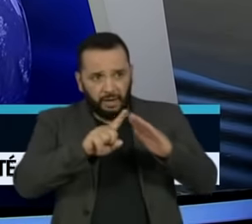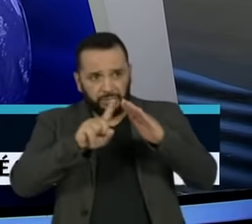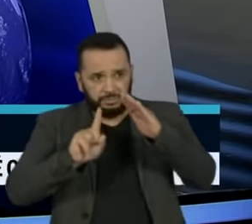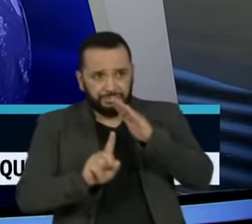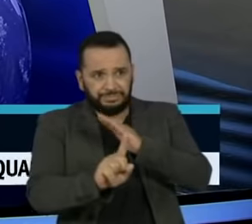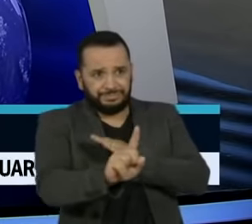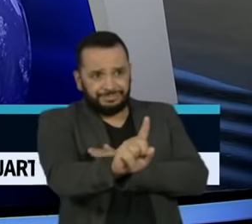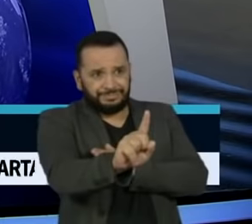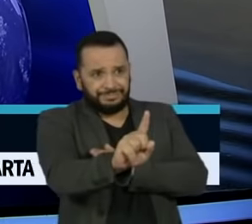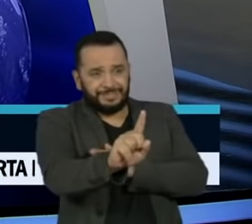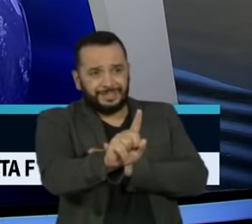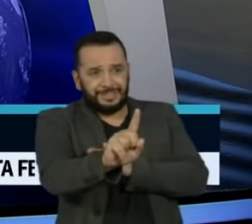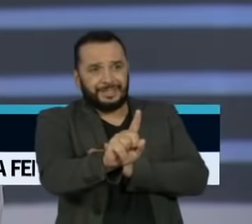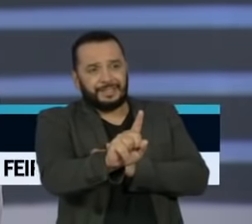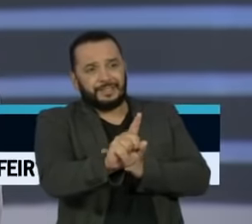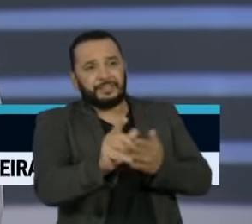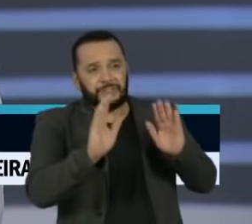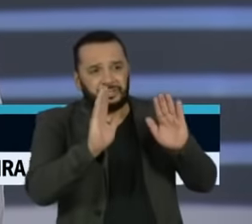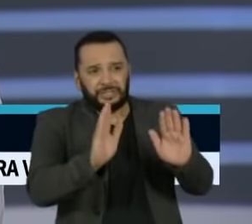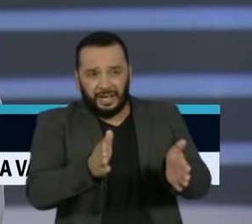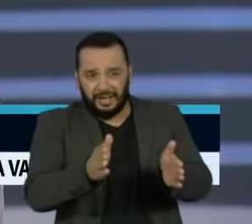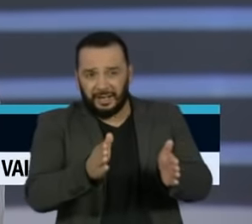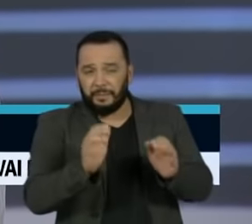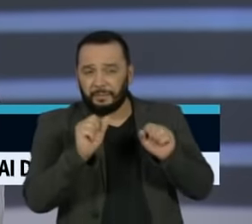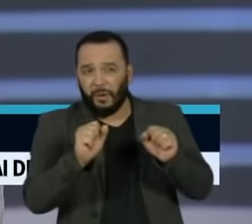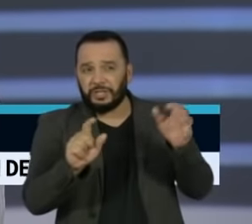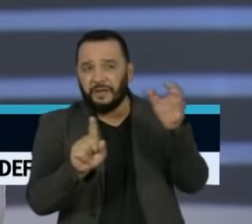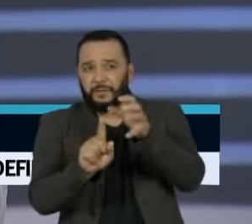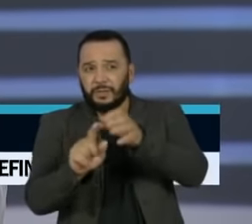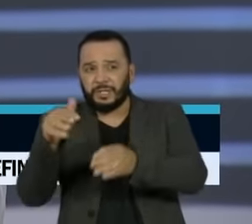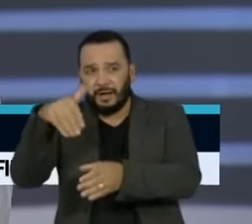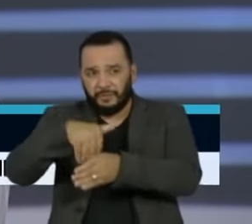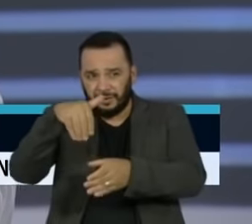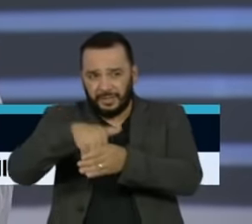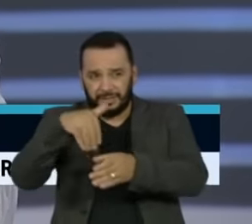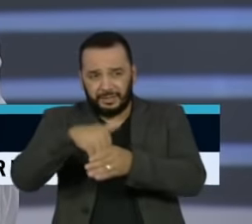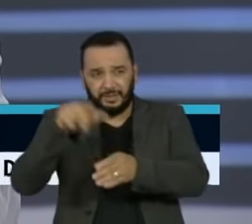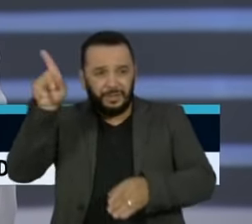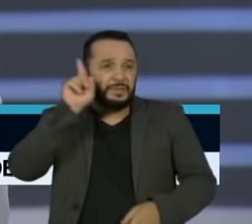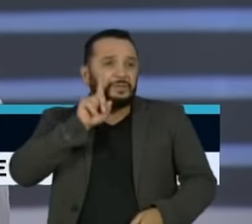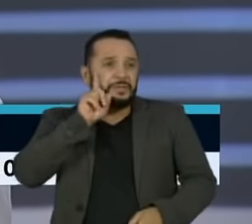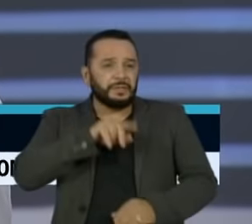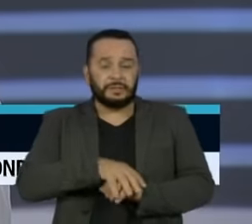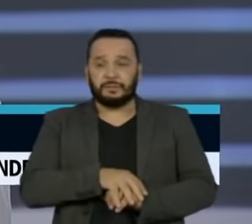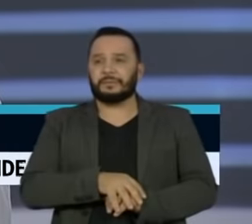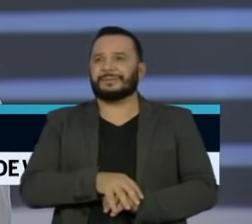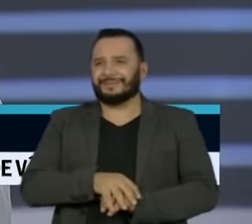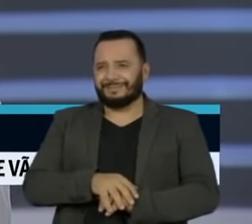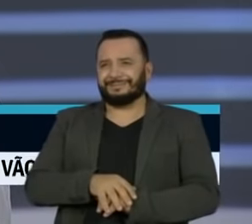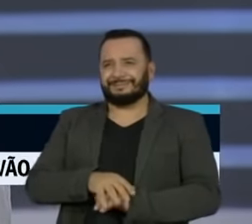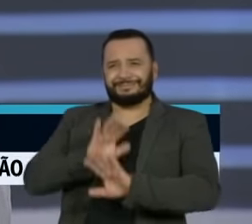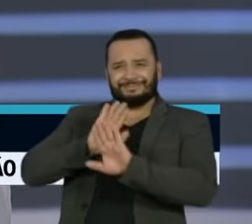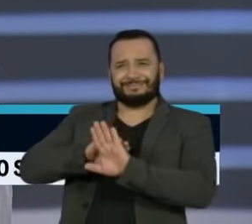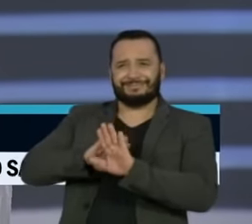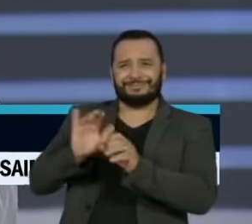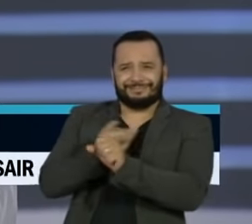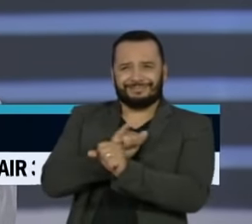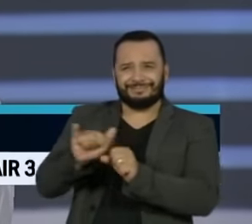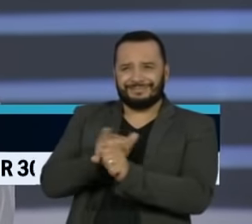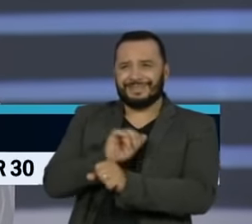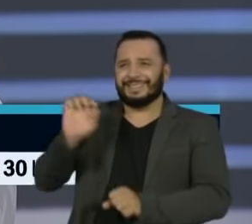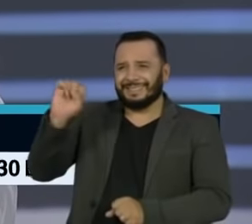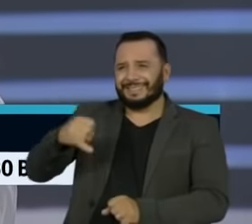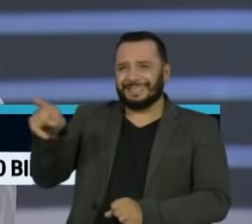nas eleições americanas? Eu acho que não só a alta, mas a forma como ele está conduzindo, porque ele chegou às